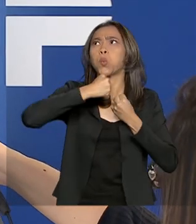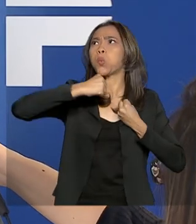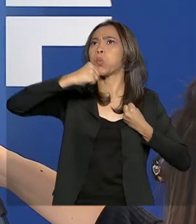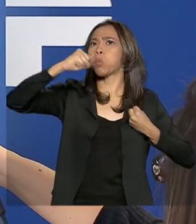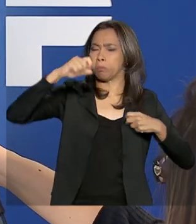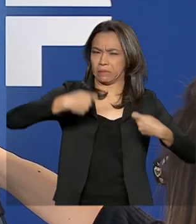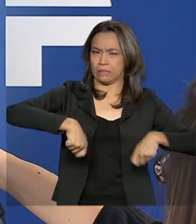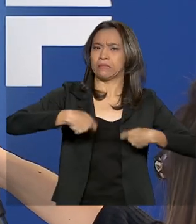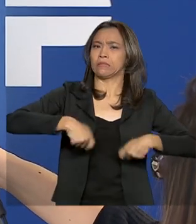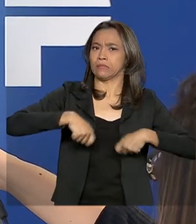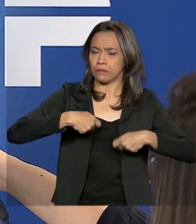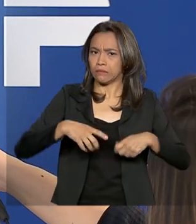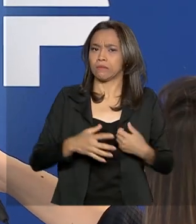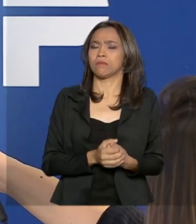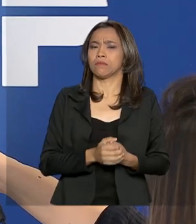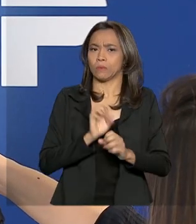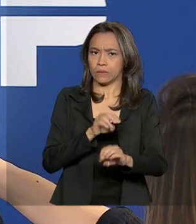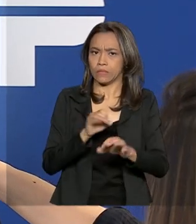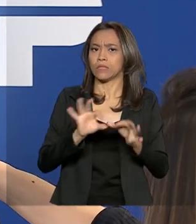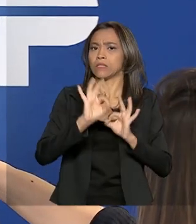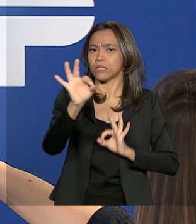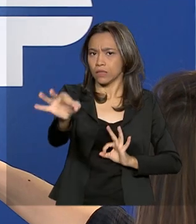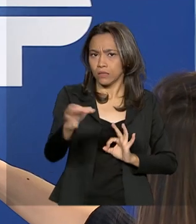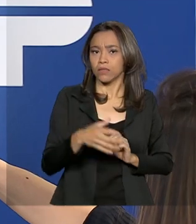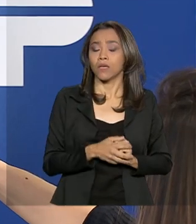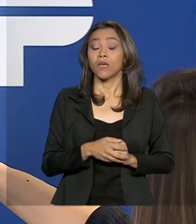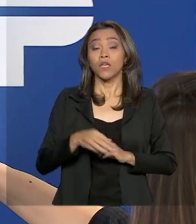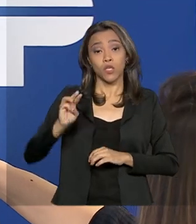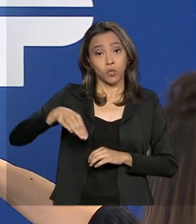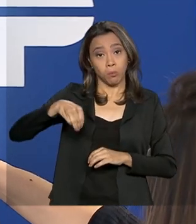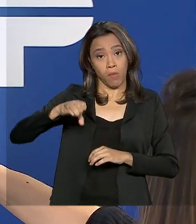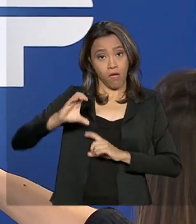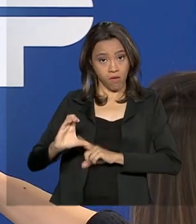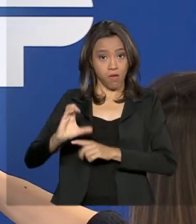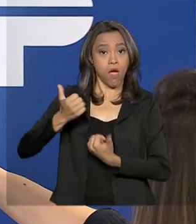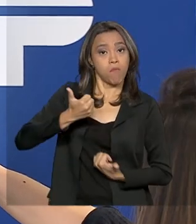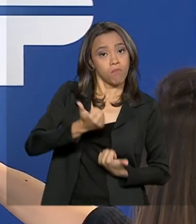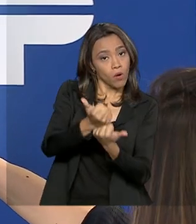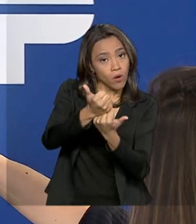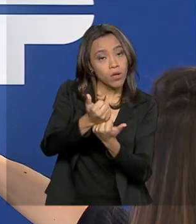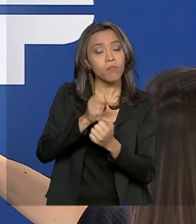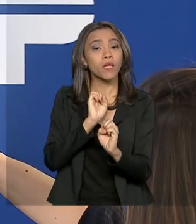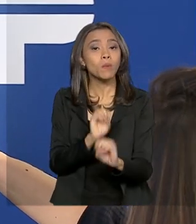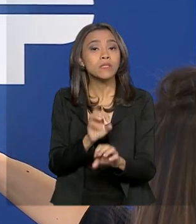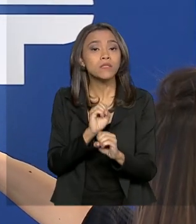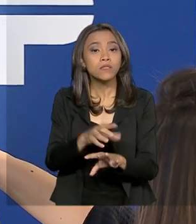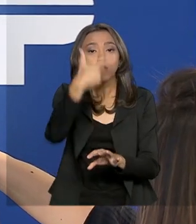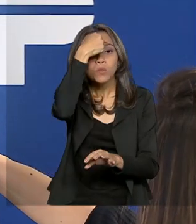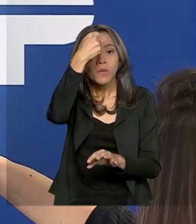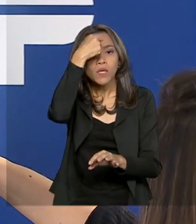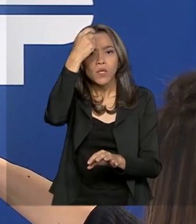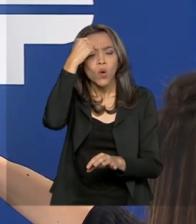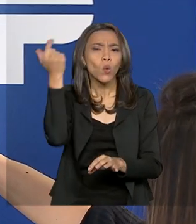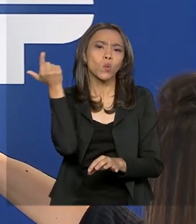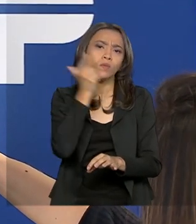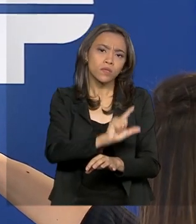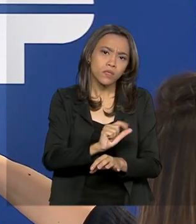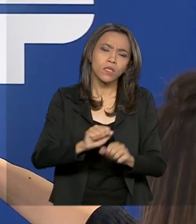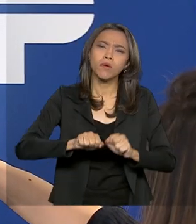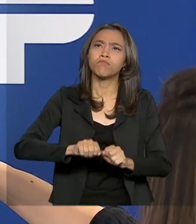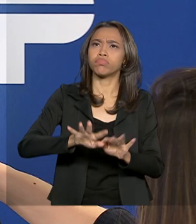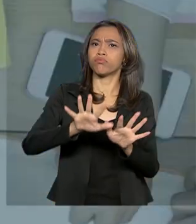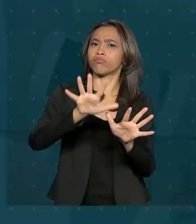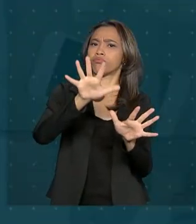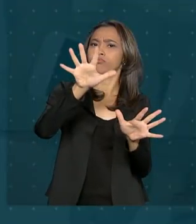E o Ministério da Educação apoia isso para que a educação, nesse caso superior, chegue a todos os